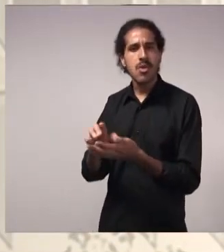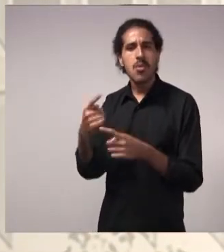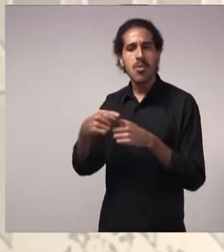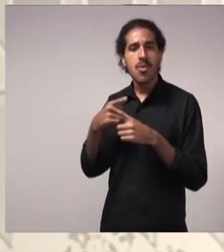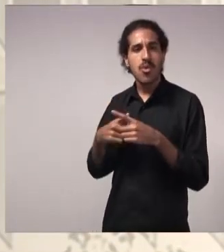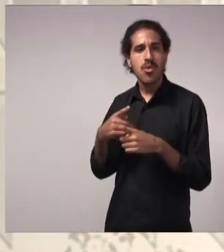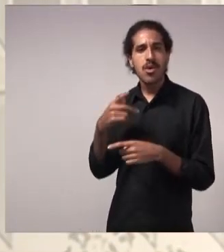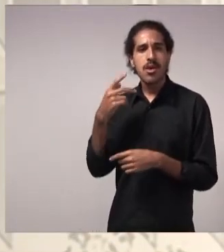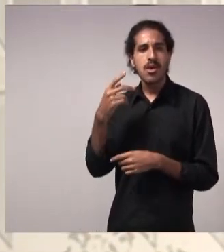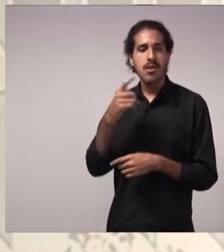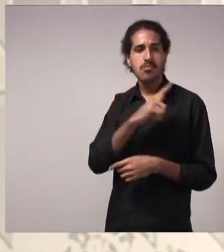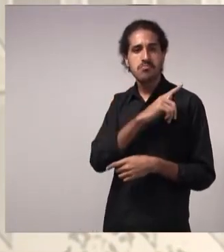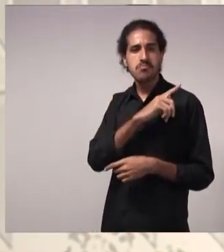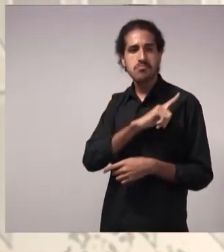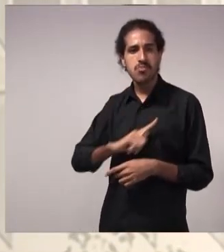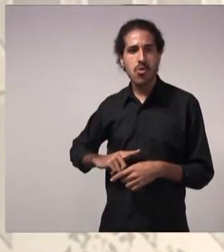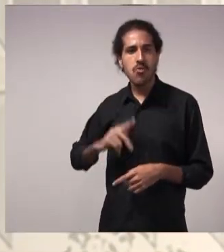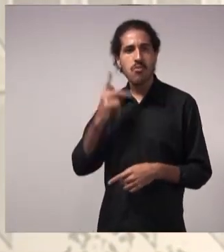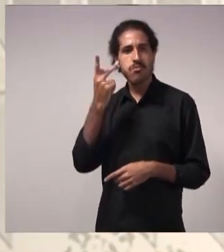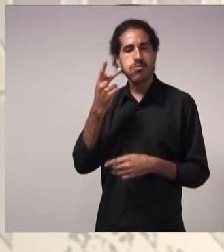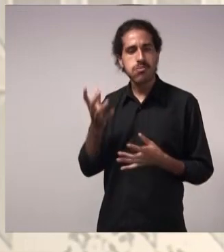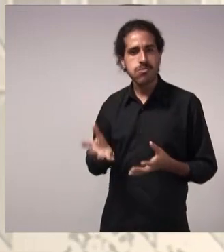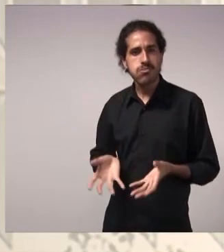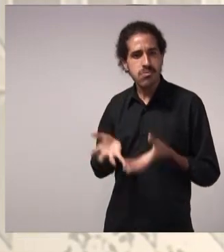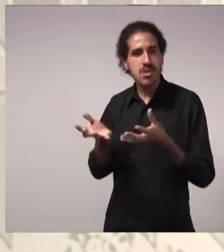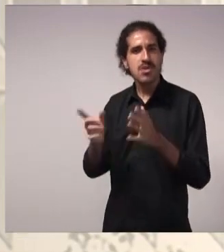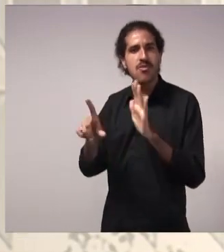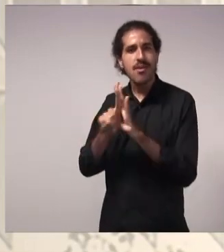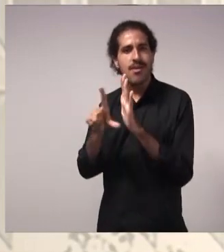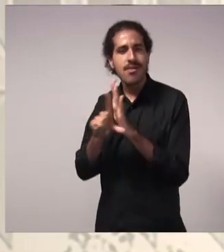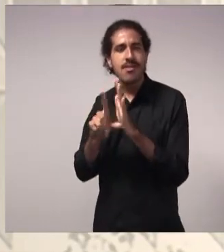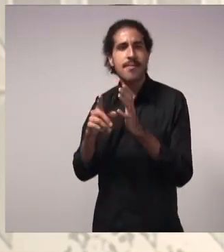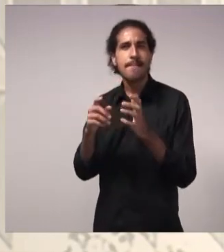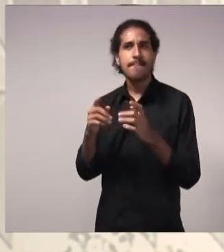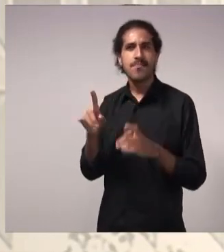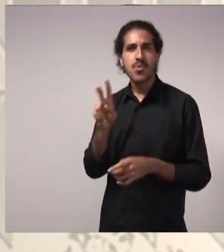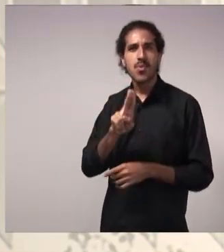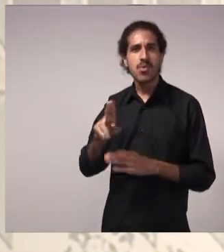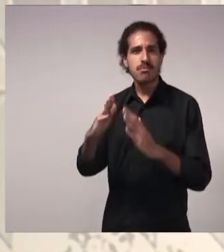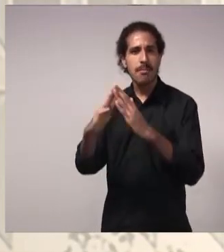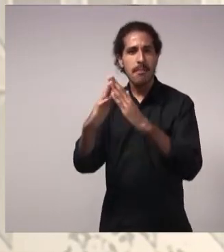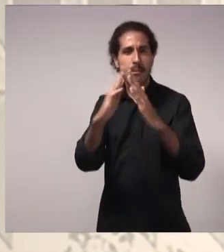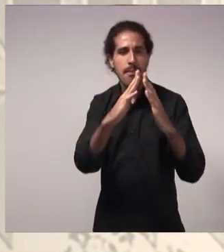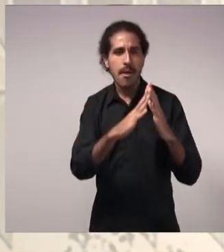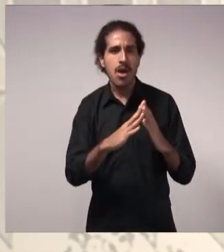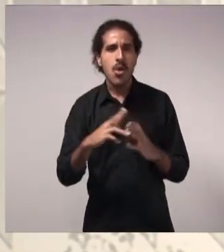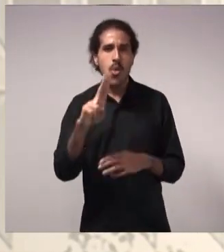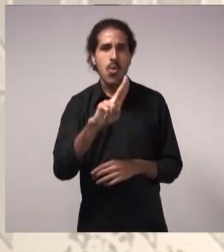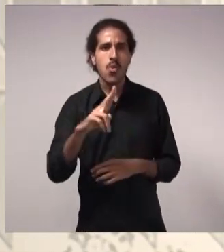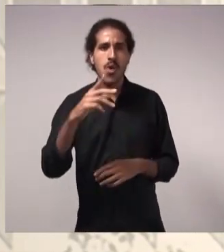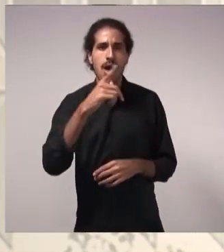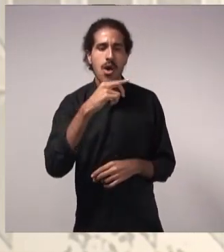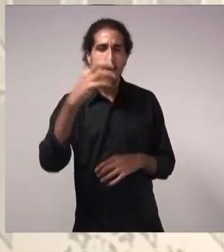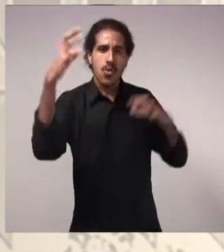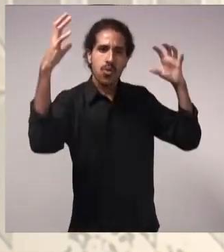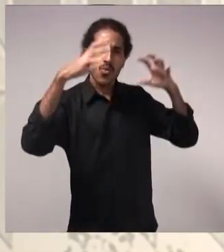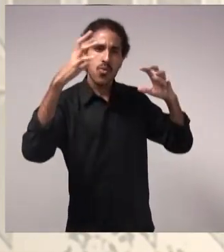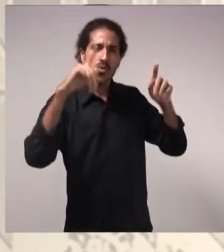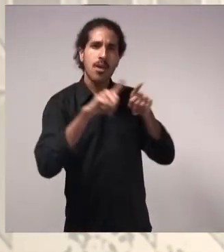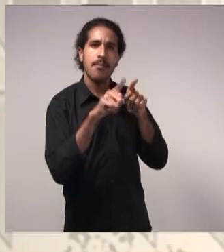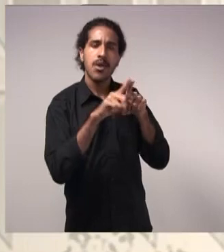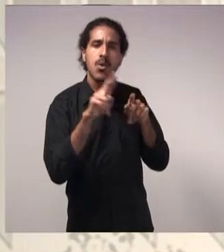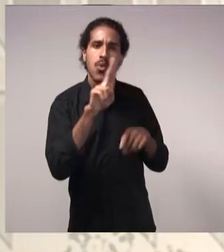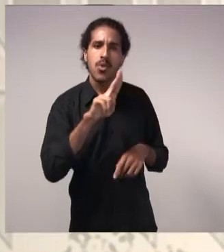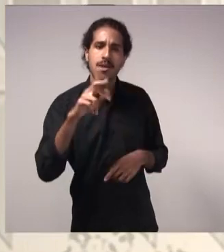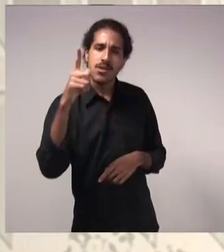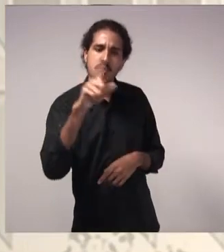tarifária diferenciada para as residências que façam uso da água da chuva, o reuso de água? Por